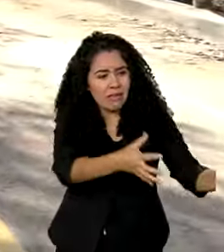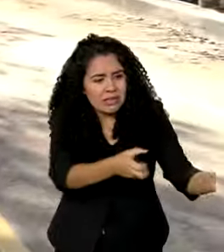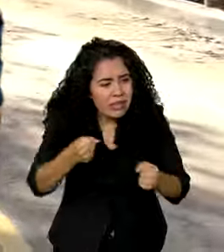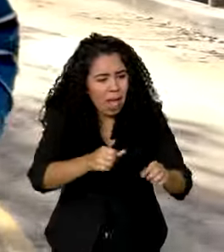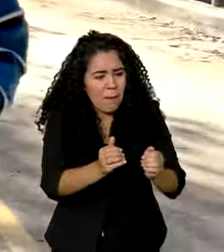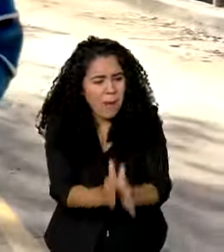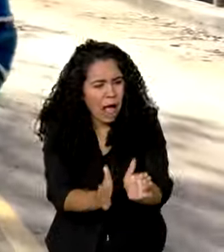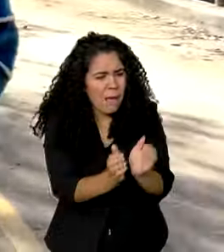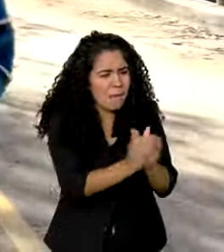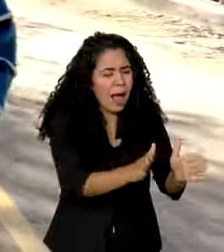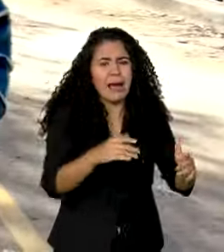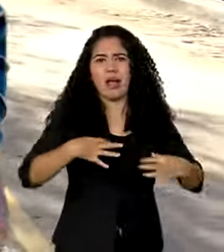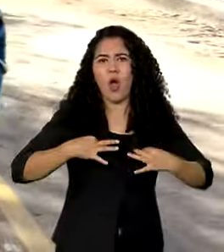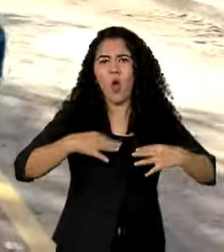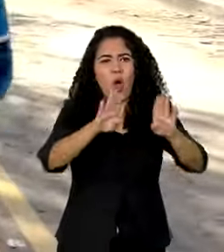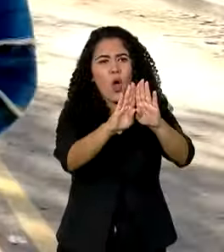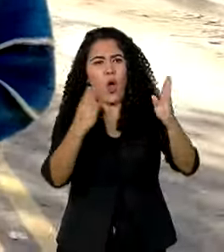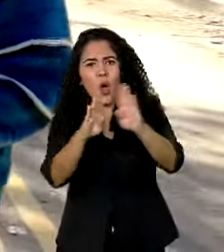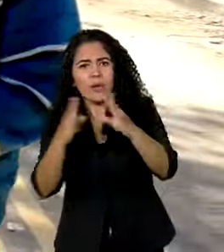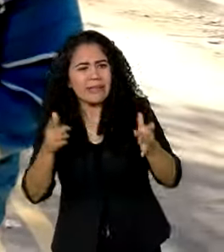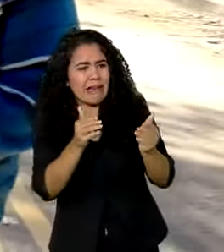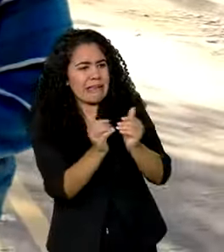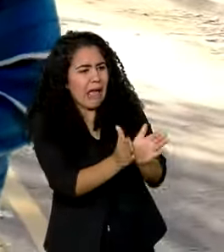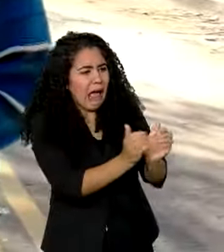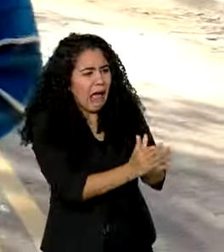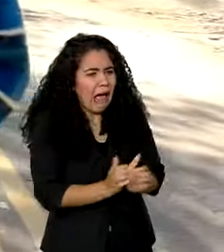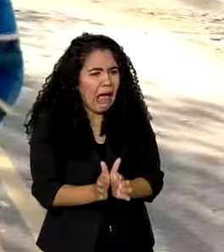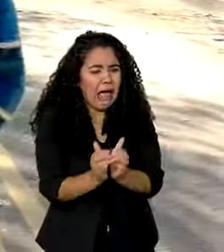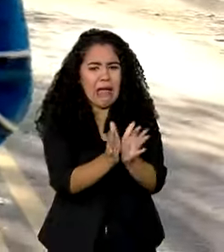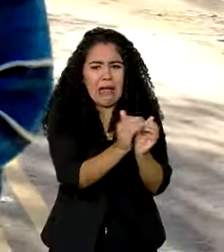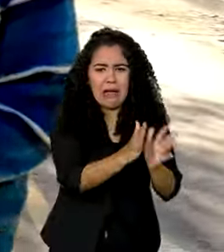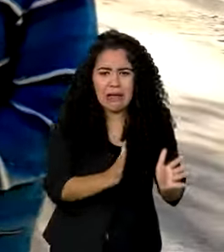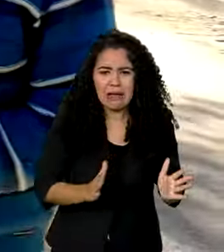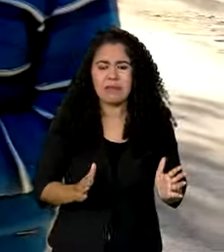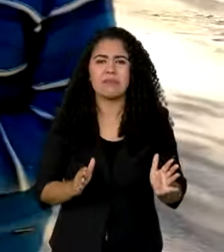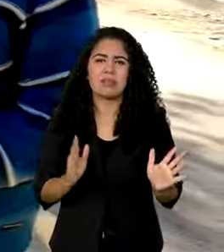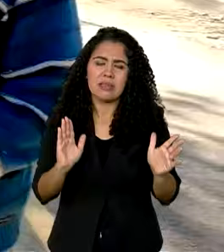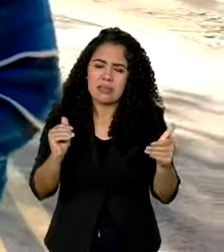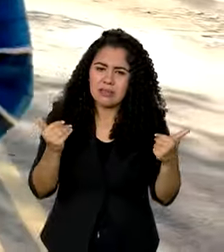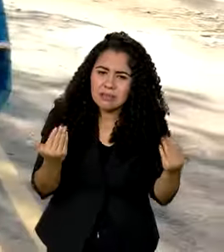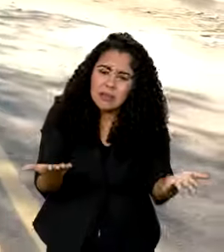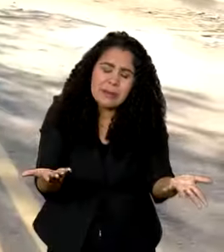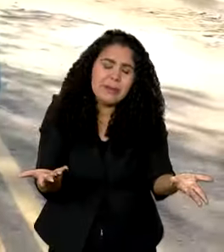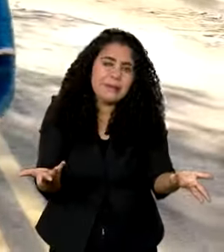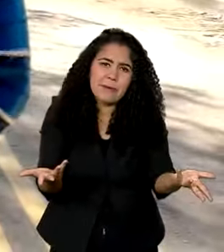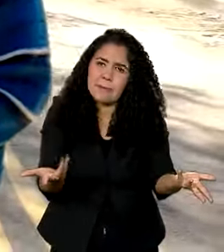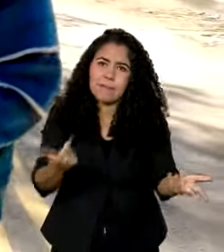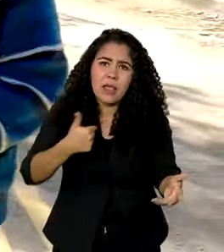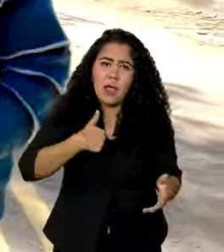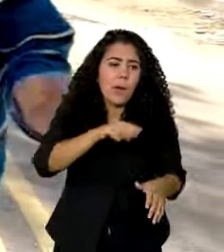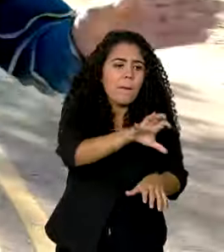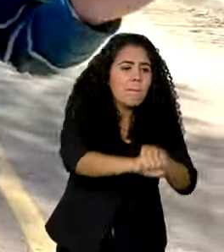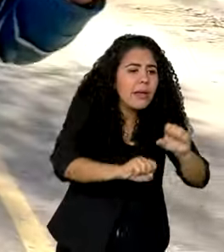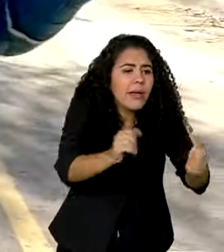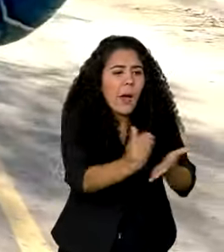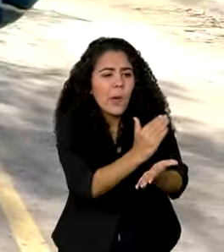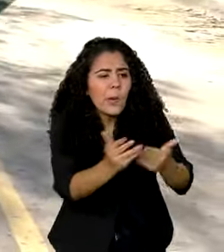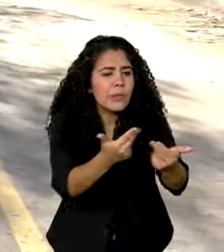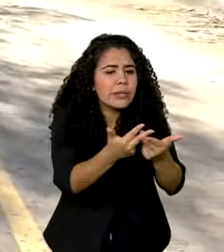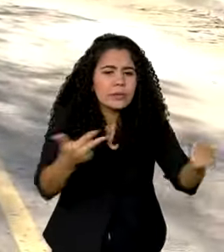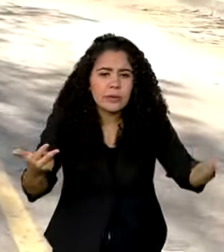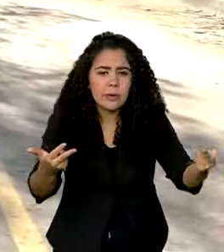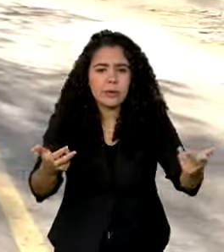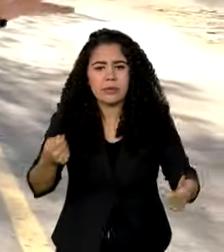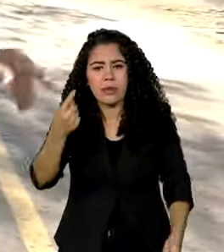tudo, o guarda-roupas, as coisas, aí quebrava tudo. Então, eu peguei o que deu para pegar, eu peguei aqui,